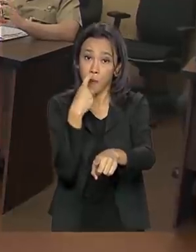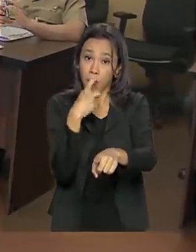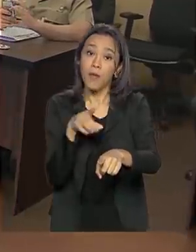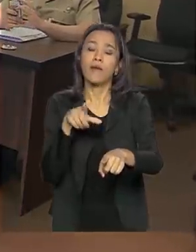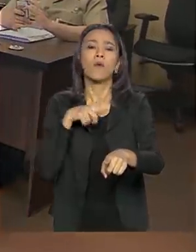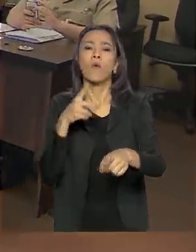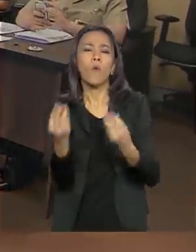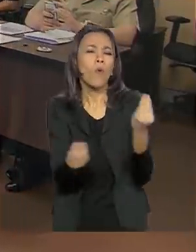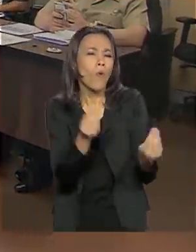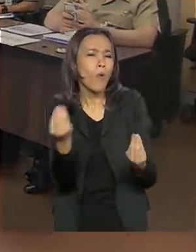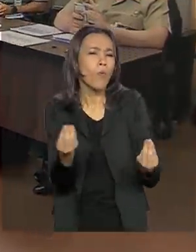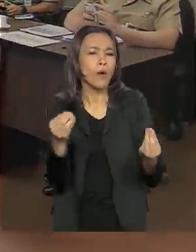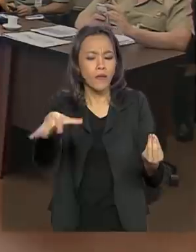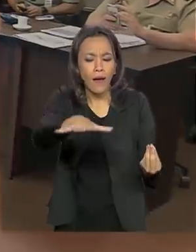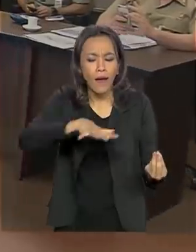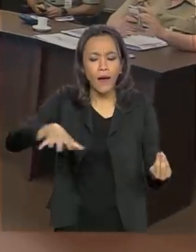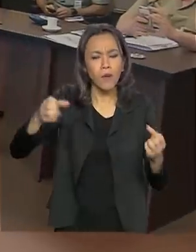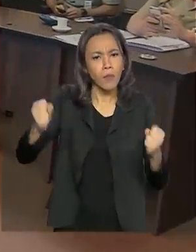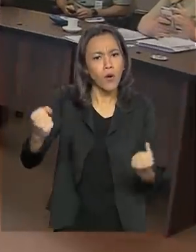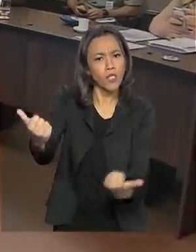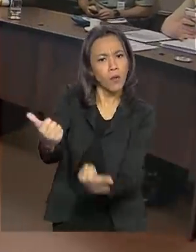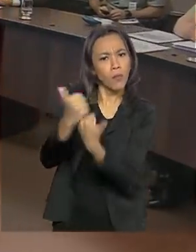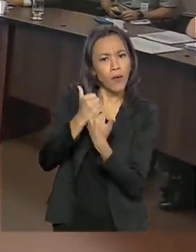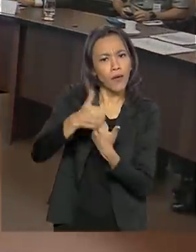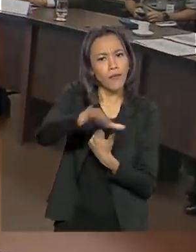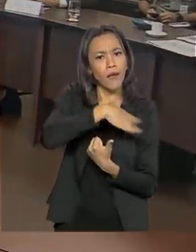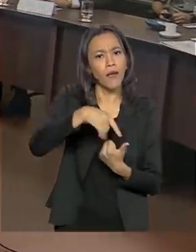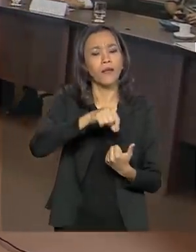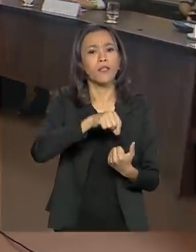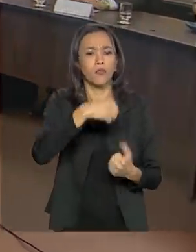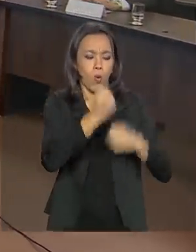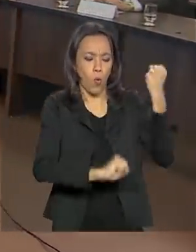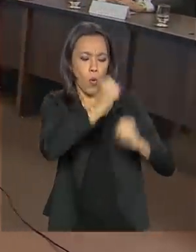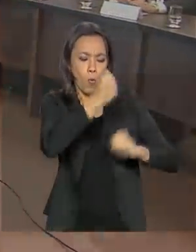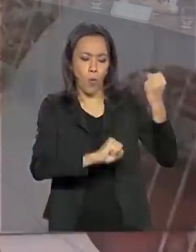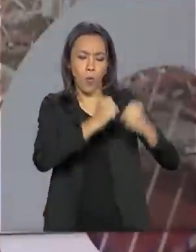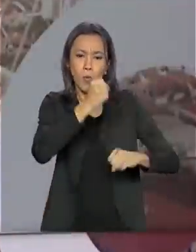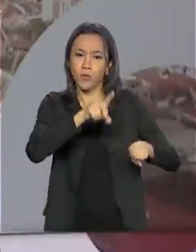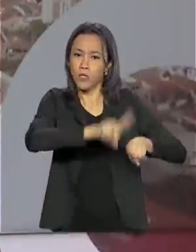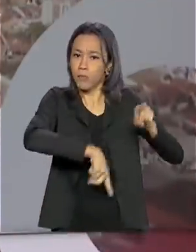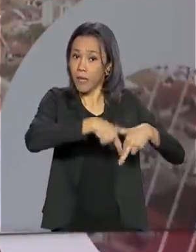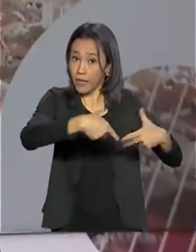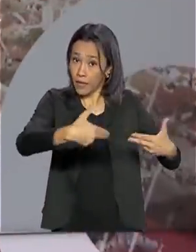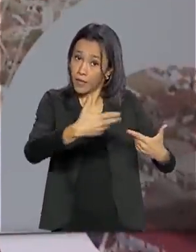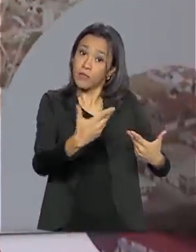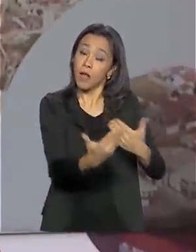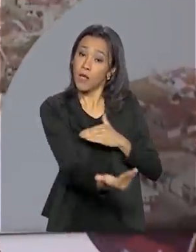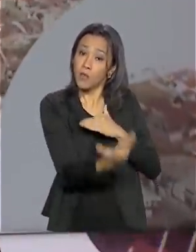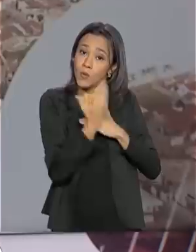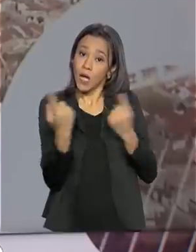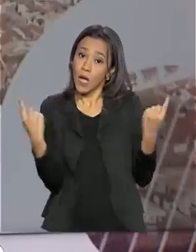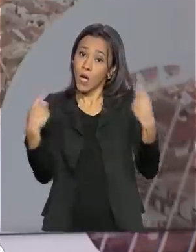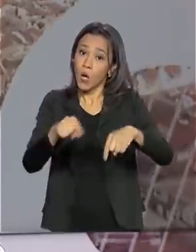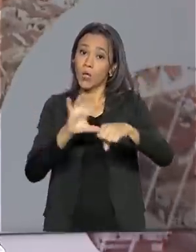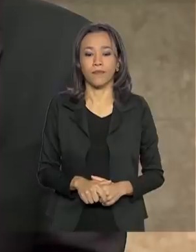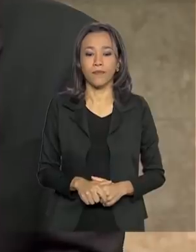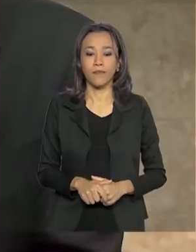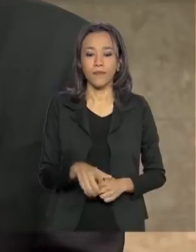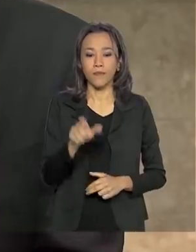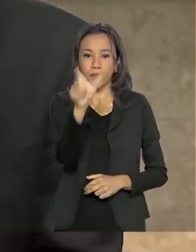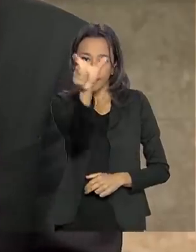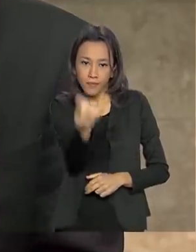como o setor pode ajudar na produção de equipamentos médicos de combate ao coronavírus a curto e longo prazos.